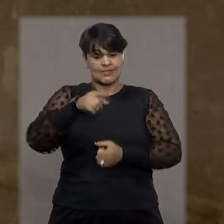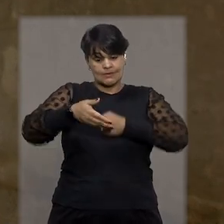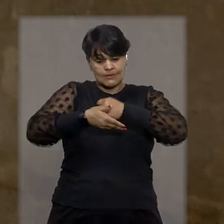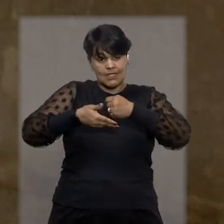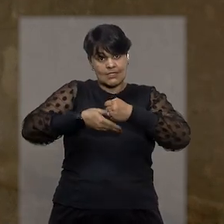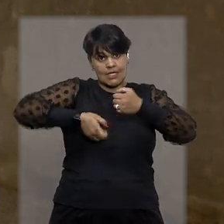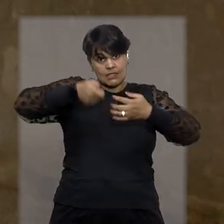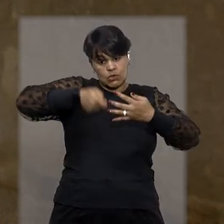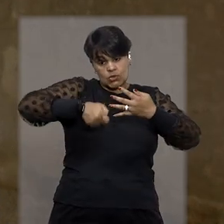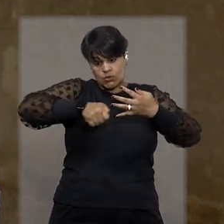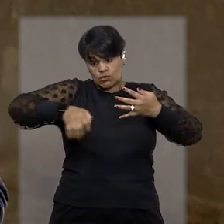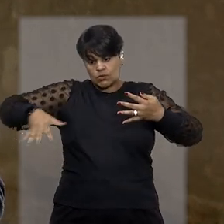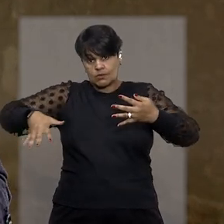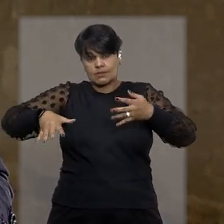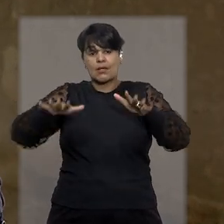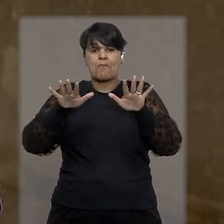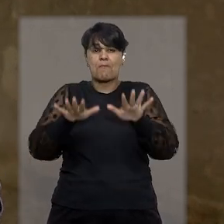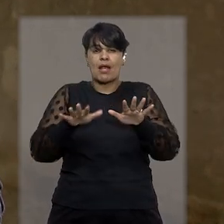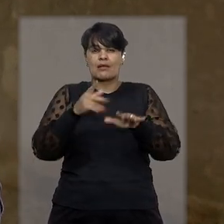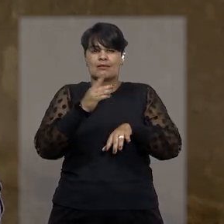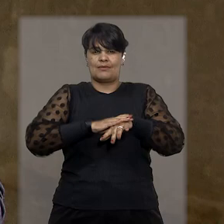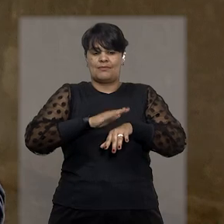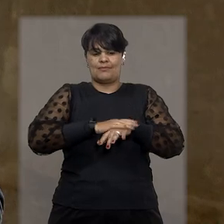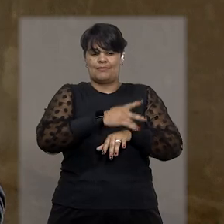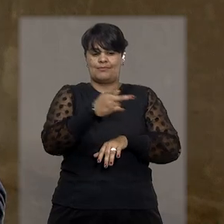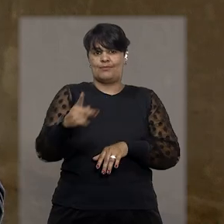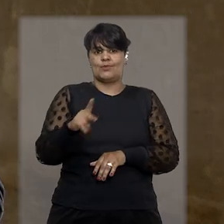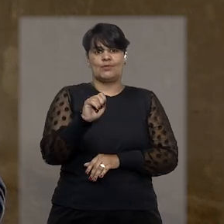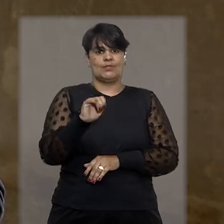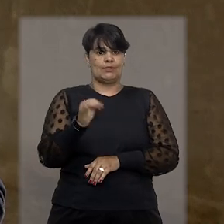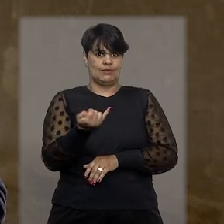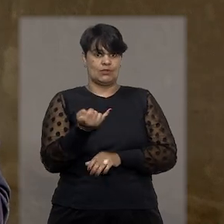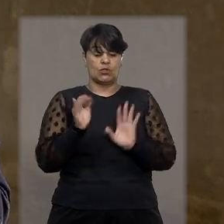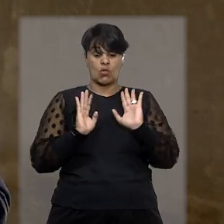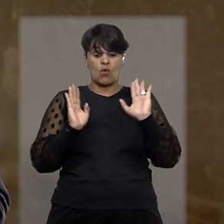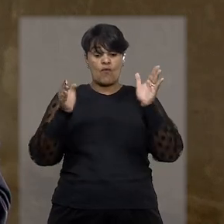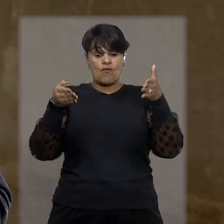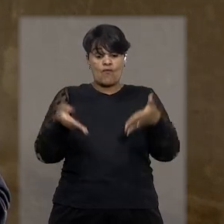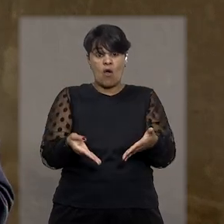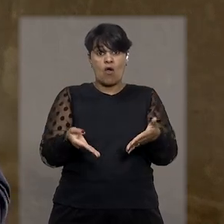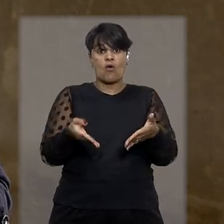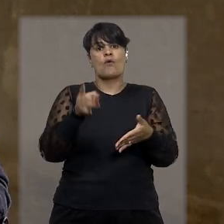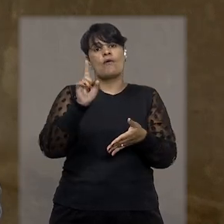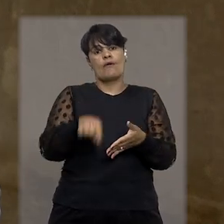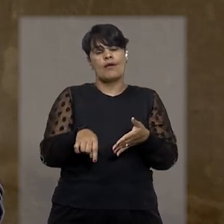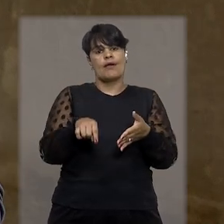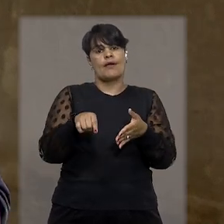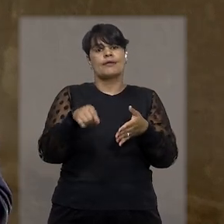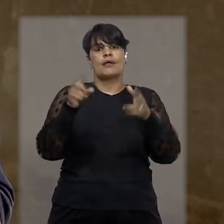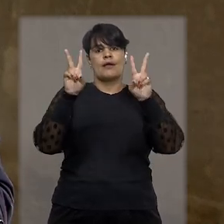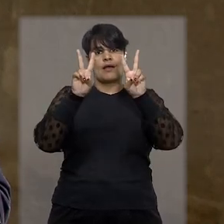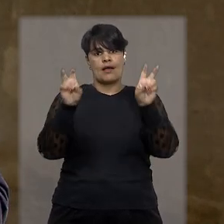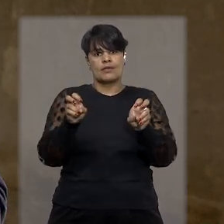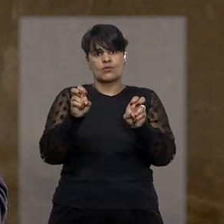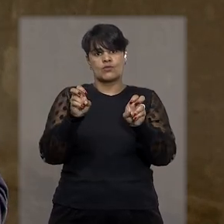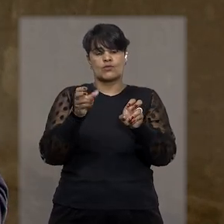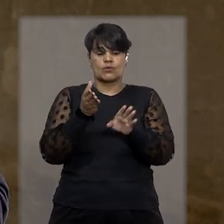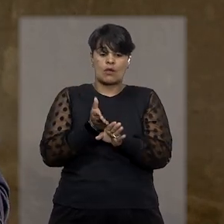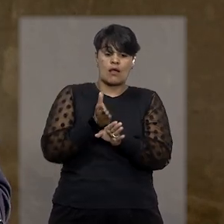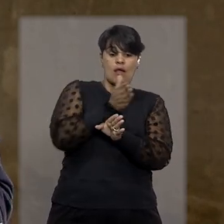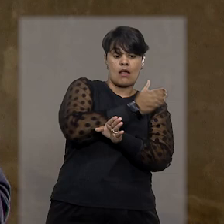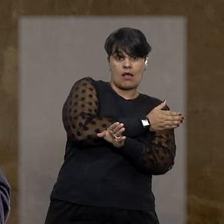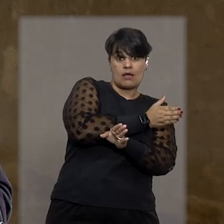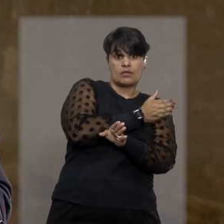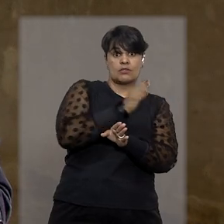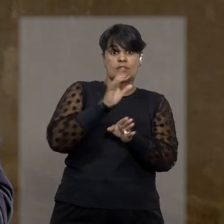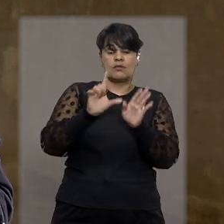pacífica do STJ e dizem respeito especificamente aos casos anteriores ou posteriores à Lei